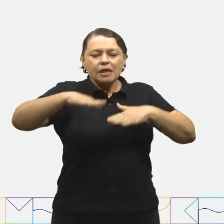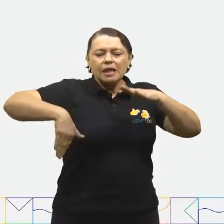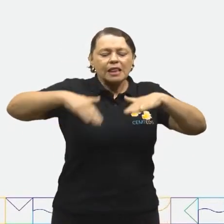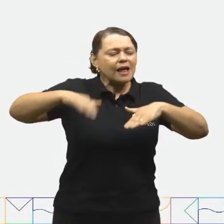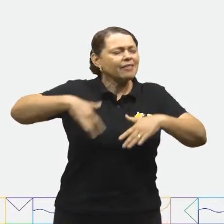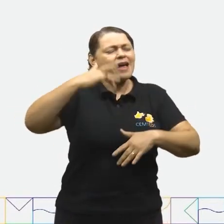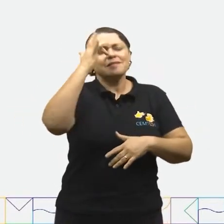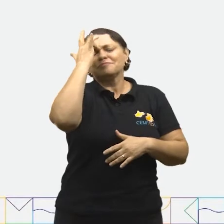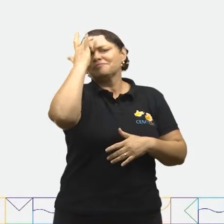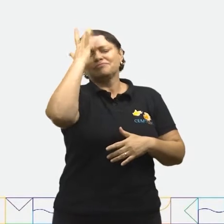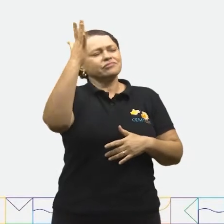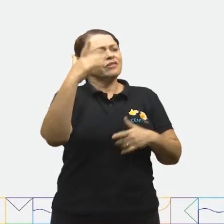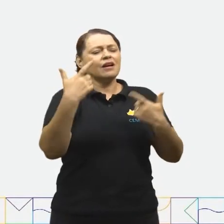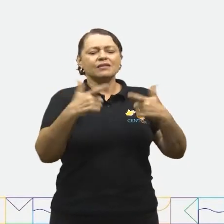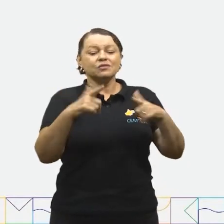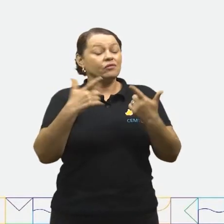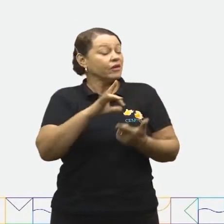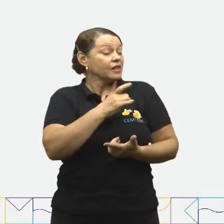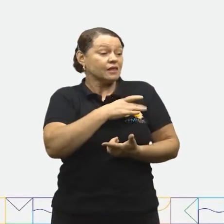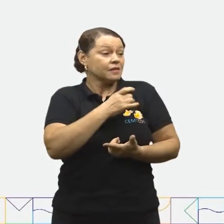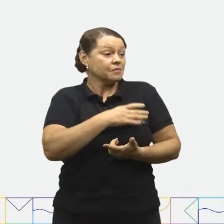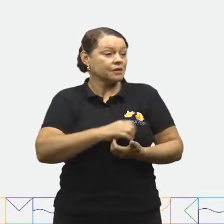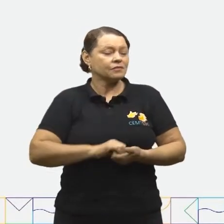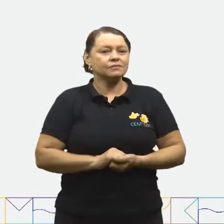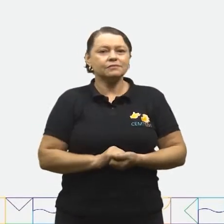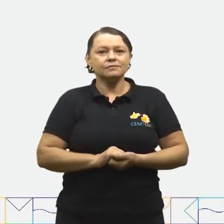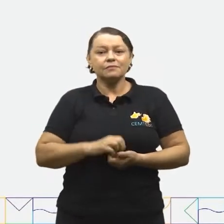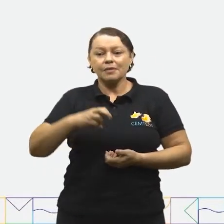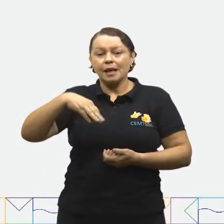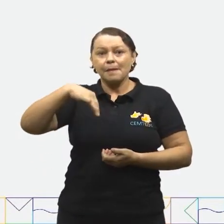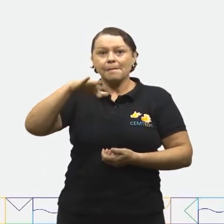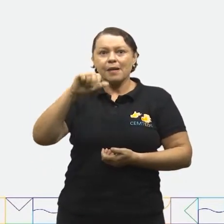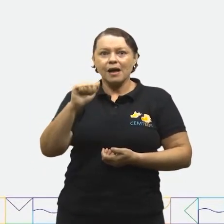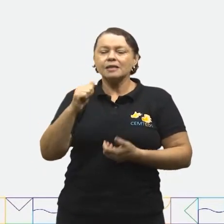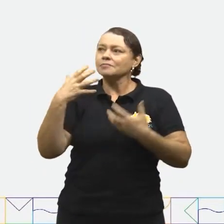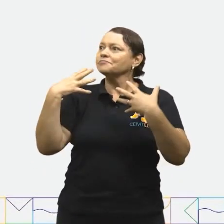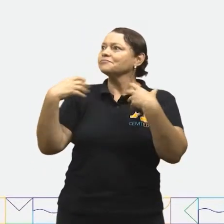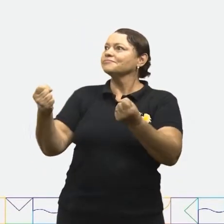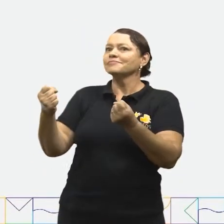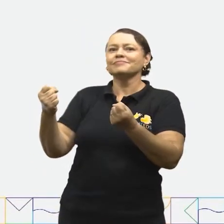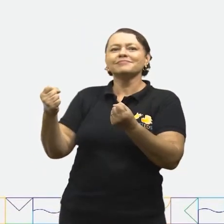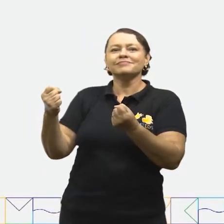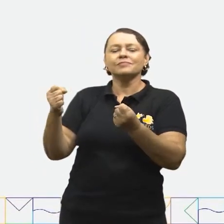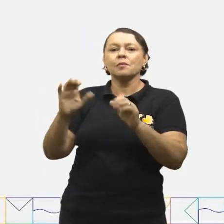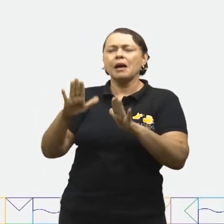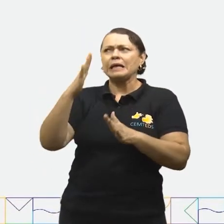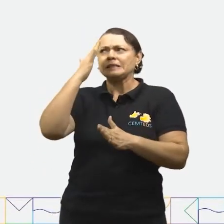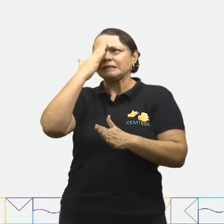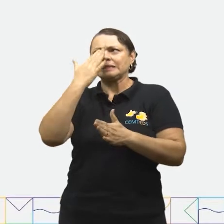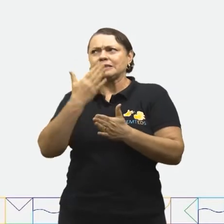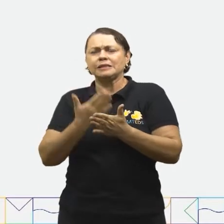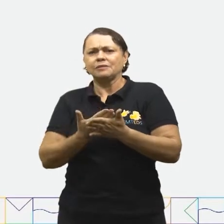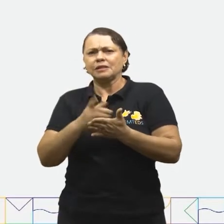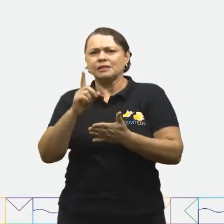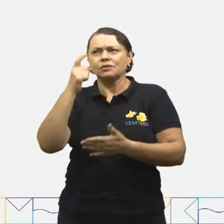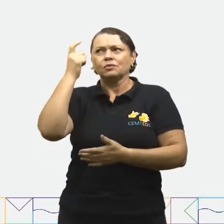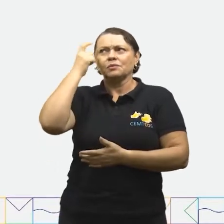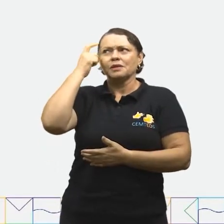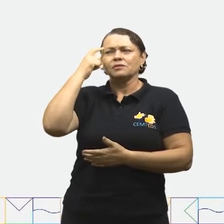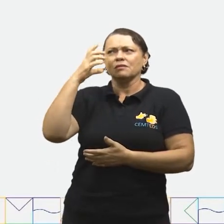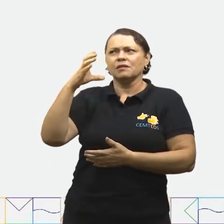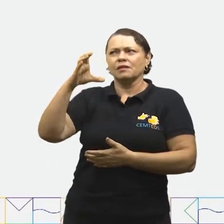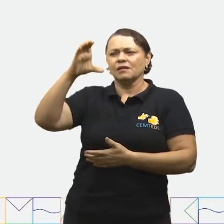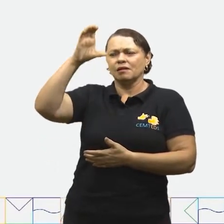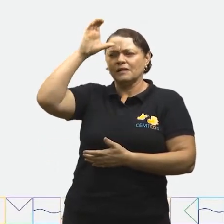será mais nem medão e nem medinho. Márcia aceitou, mas não acreditou. Achou que sua